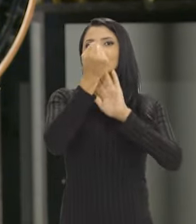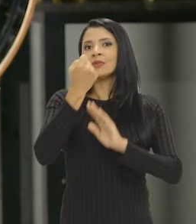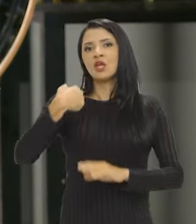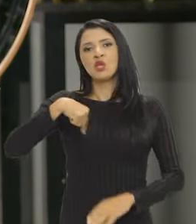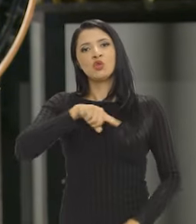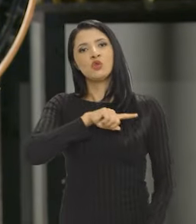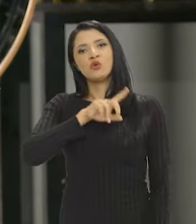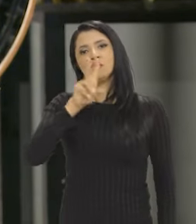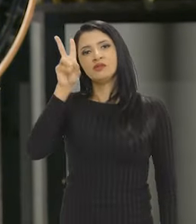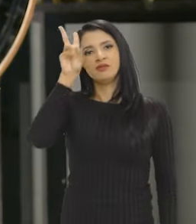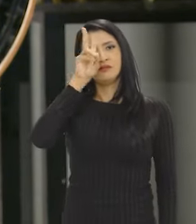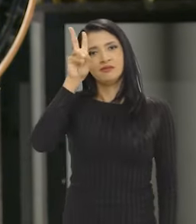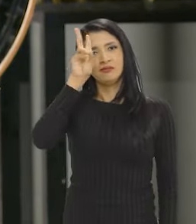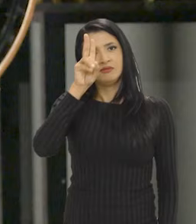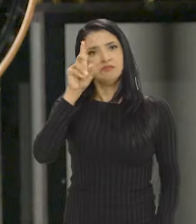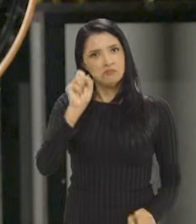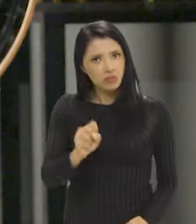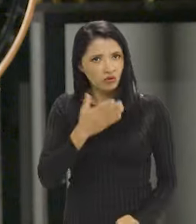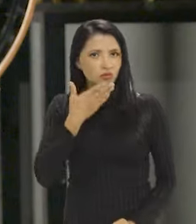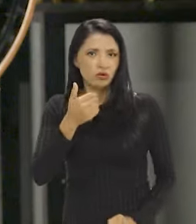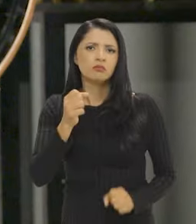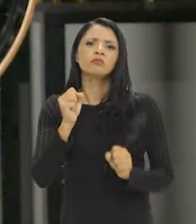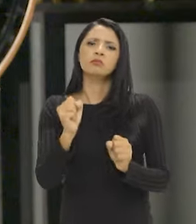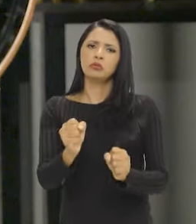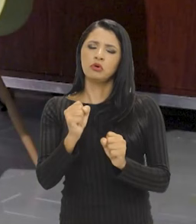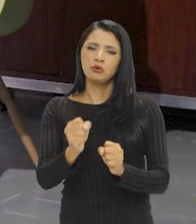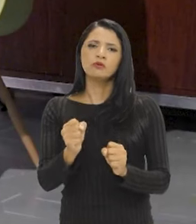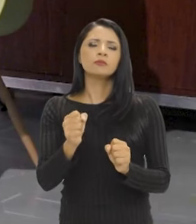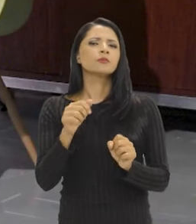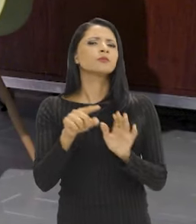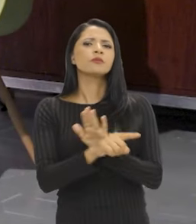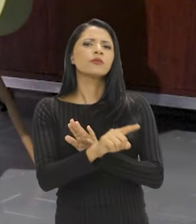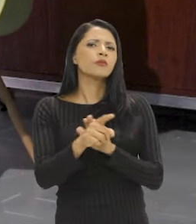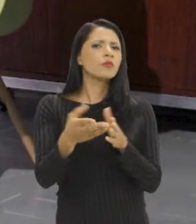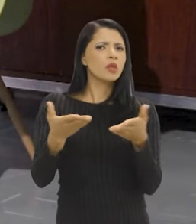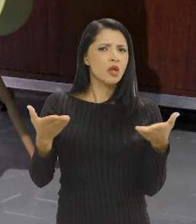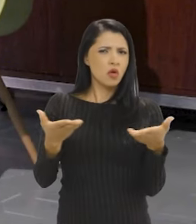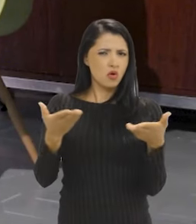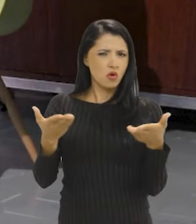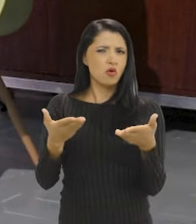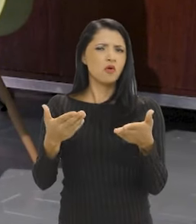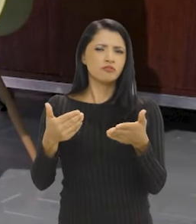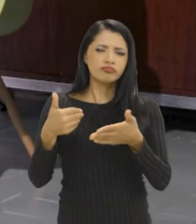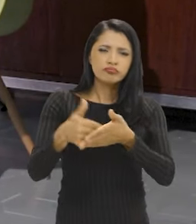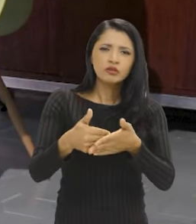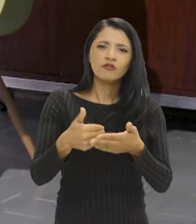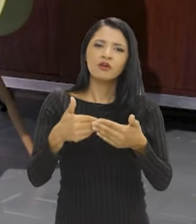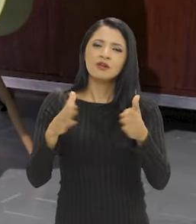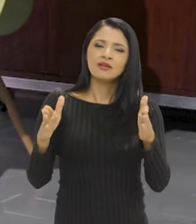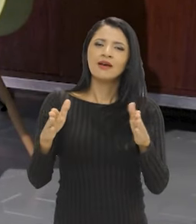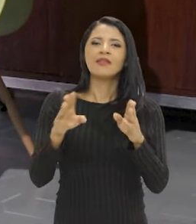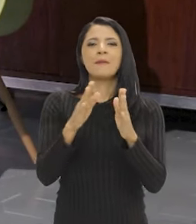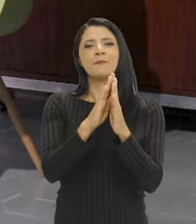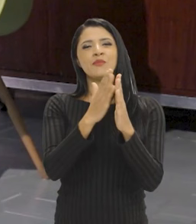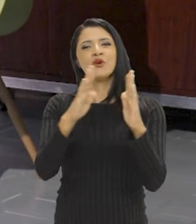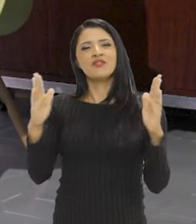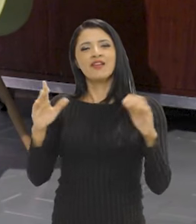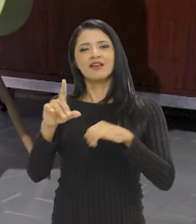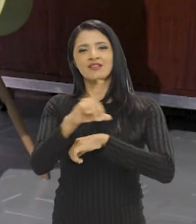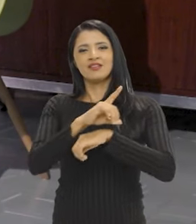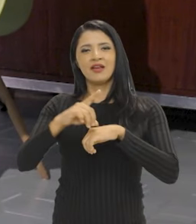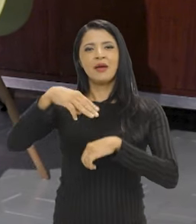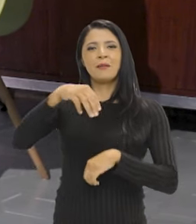história. Pode ser melhor? Pode ser melhor. Agora, recentemente, foi lançada a Biblioteca